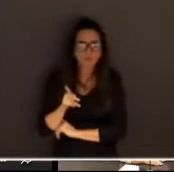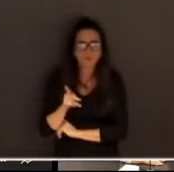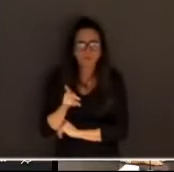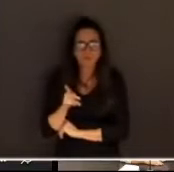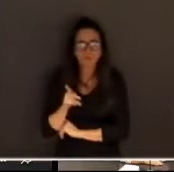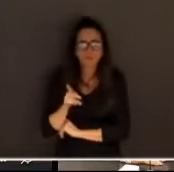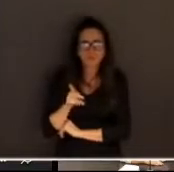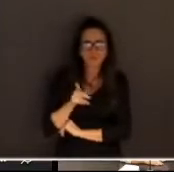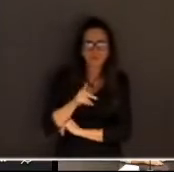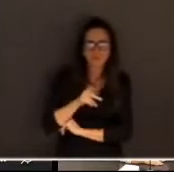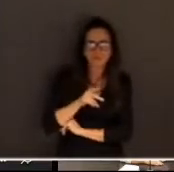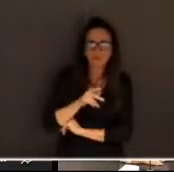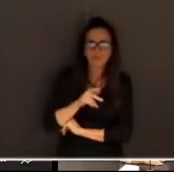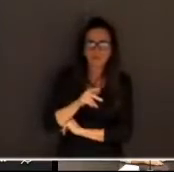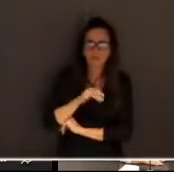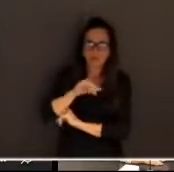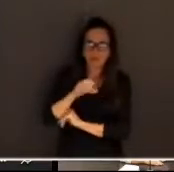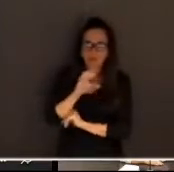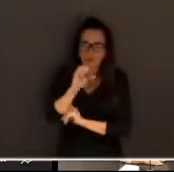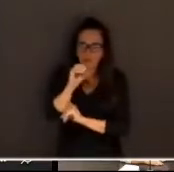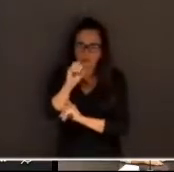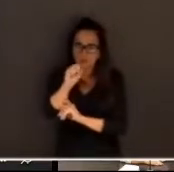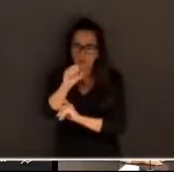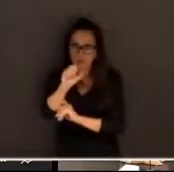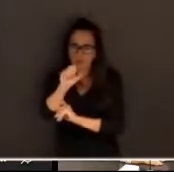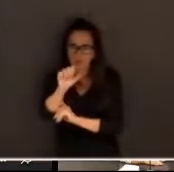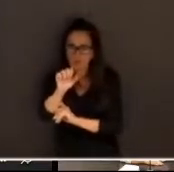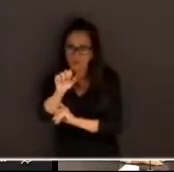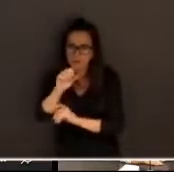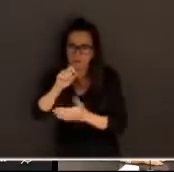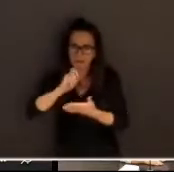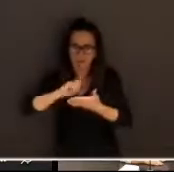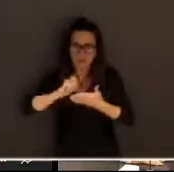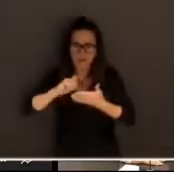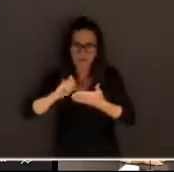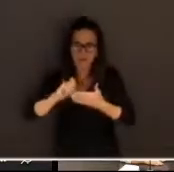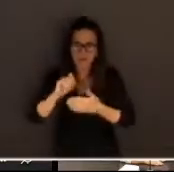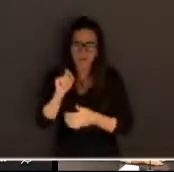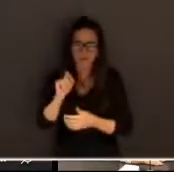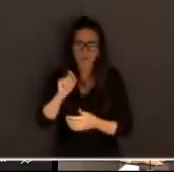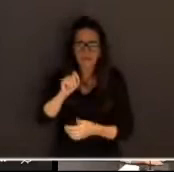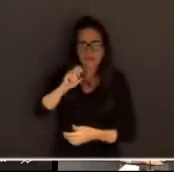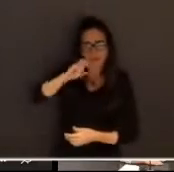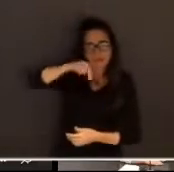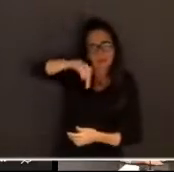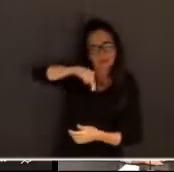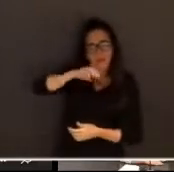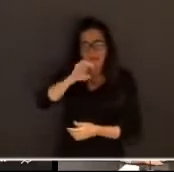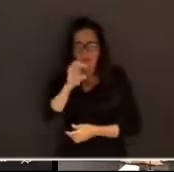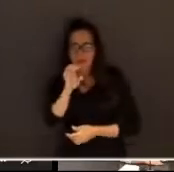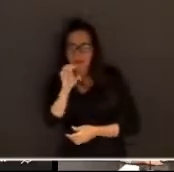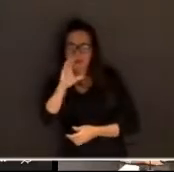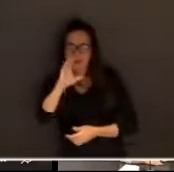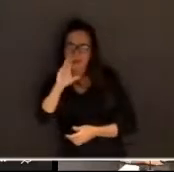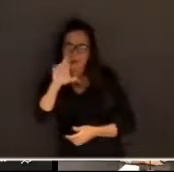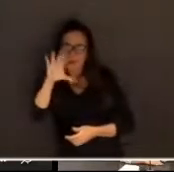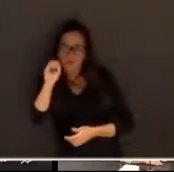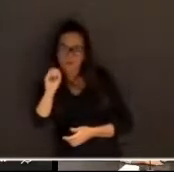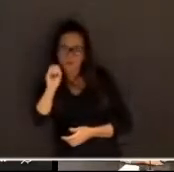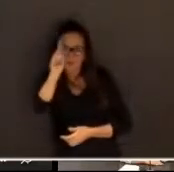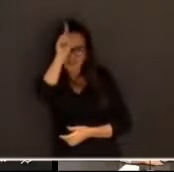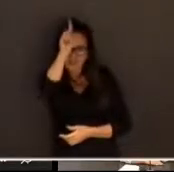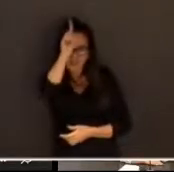José Ramon Narvaez Hernandes escreveu necrodireito que é o direito que mata